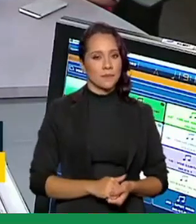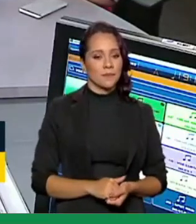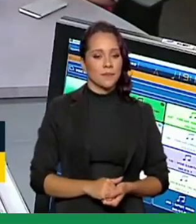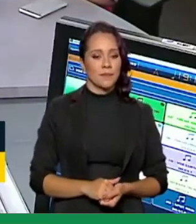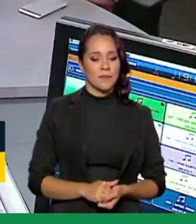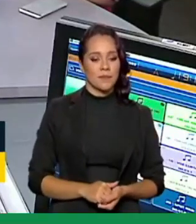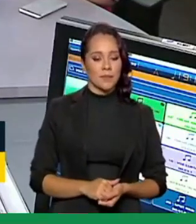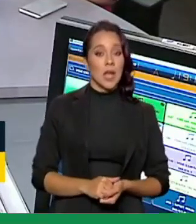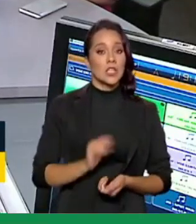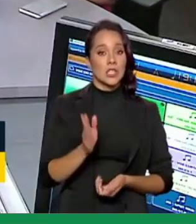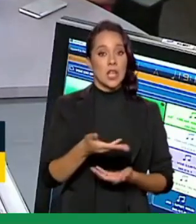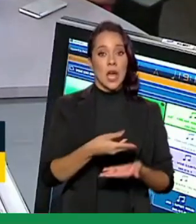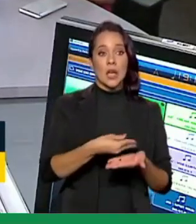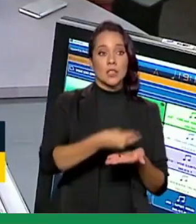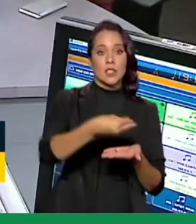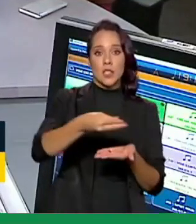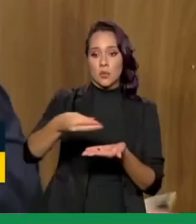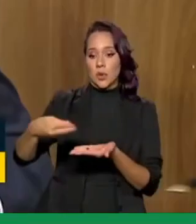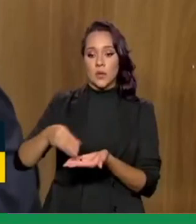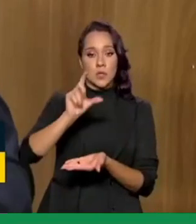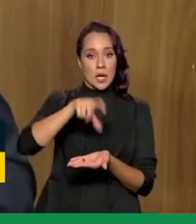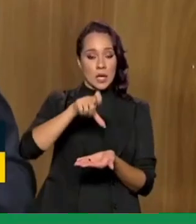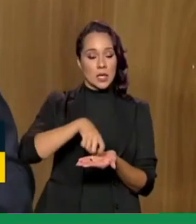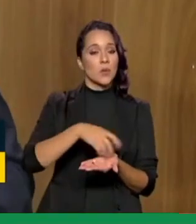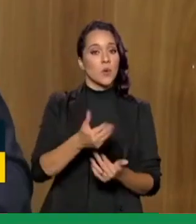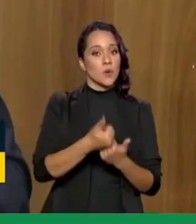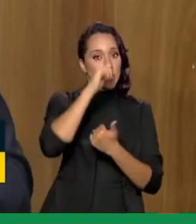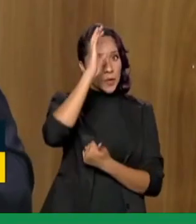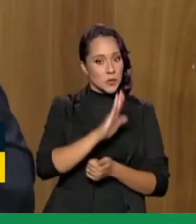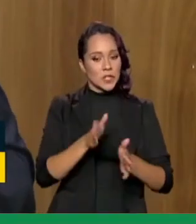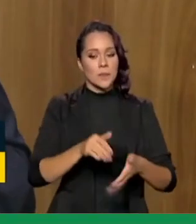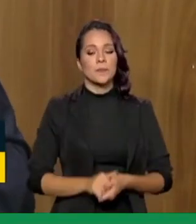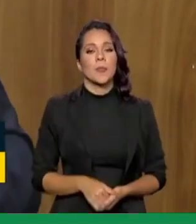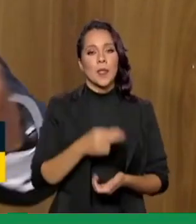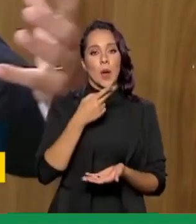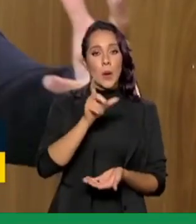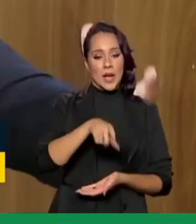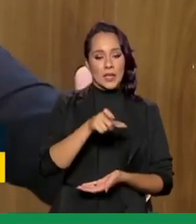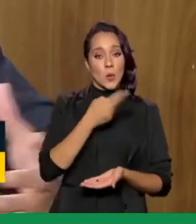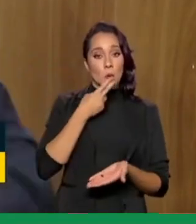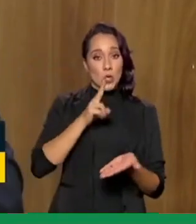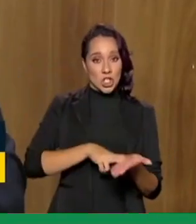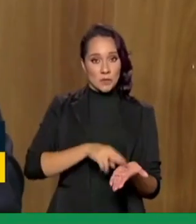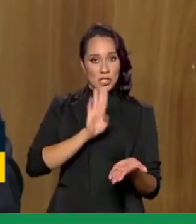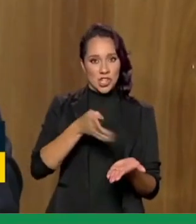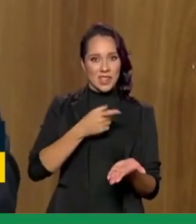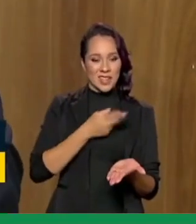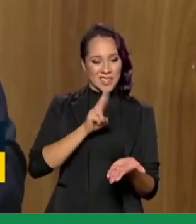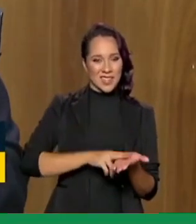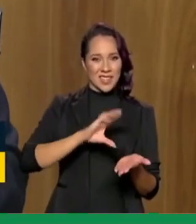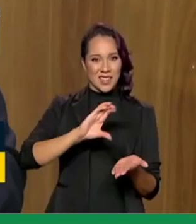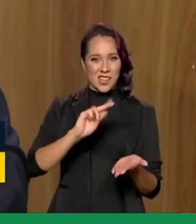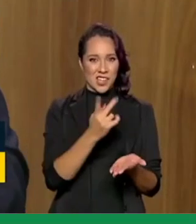nós estamos distribuindo os cartões físicos do Auxílio Brasil então o cartão que ele vem com chip bem lembrado Mariana